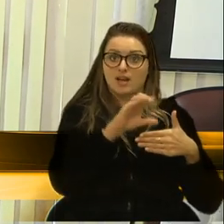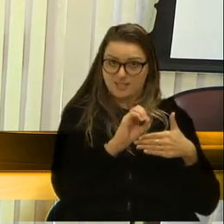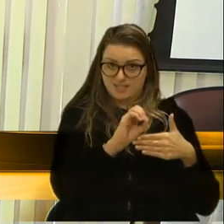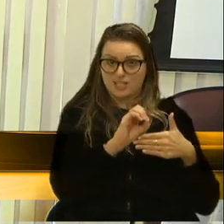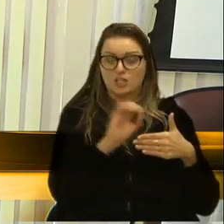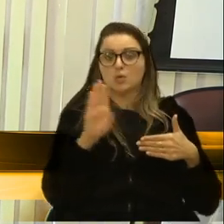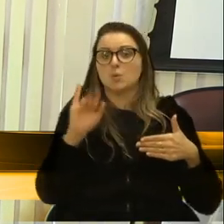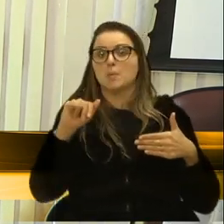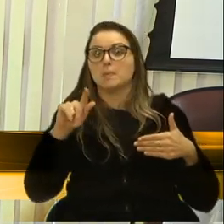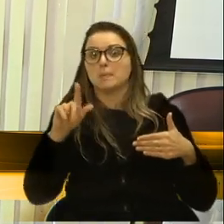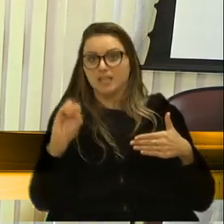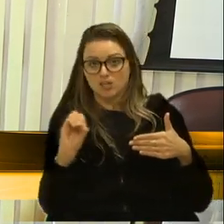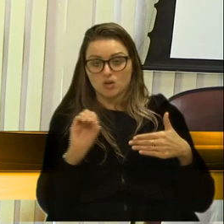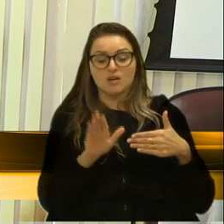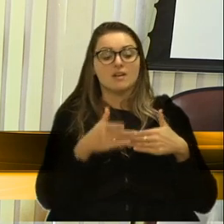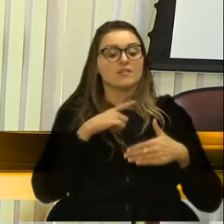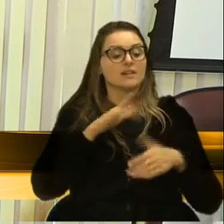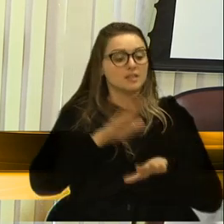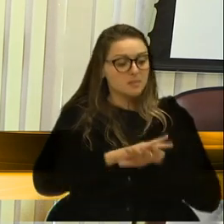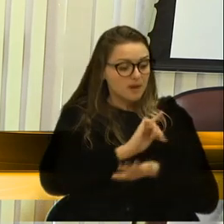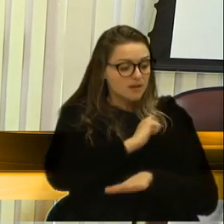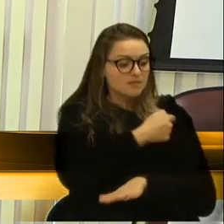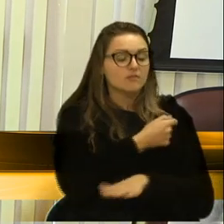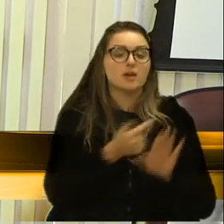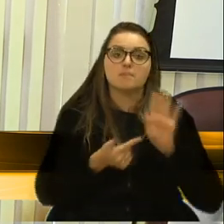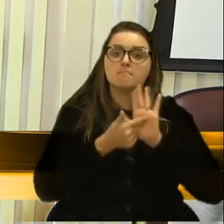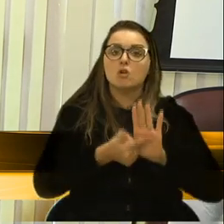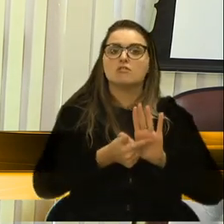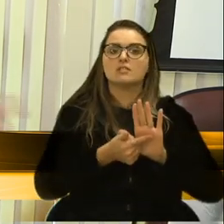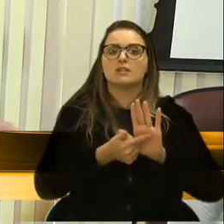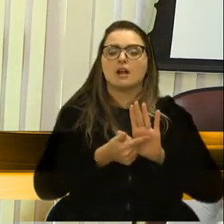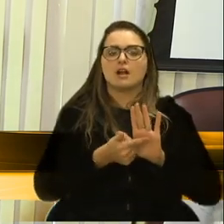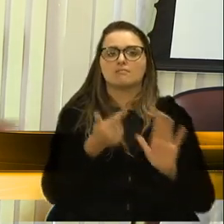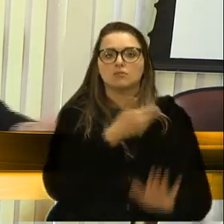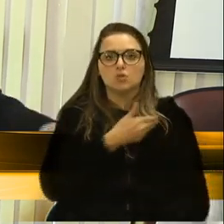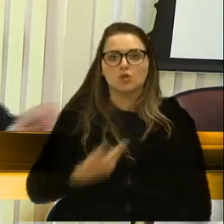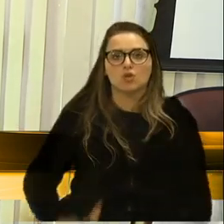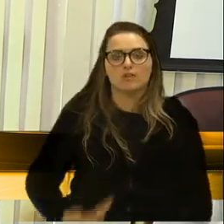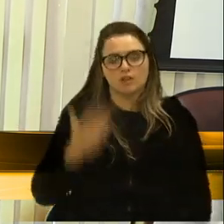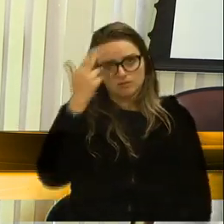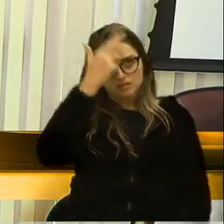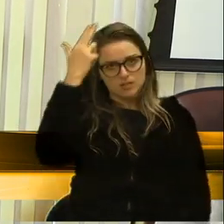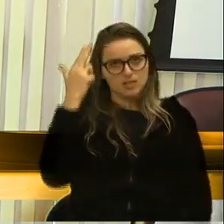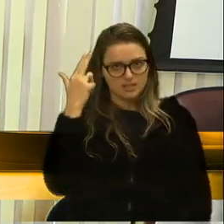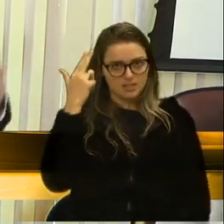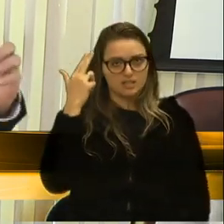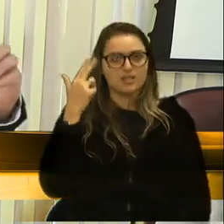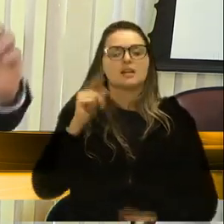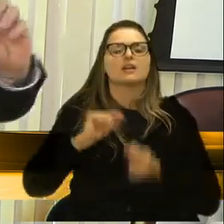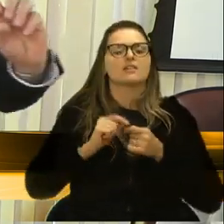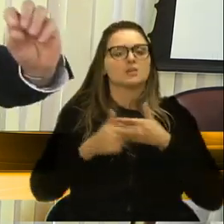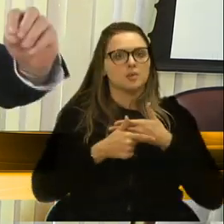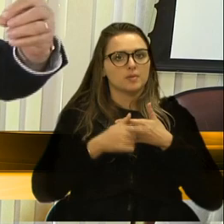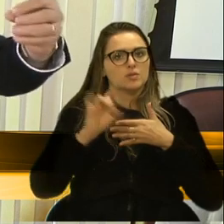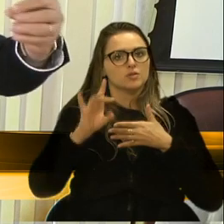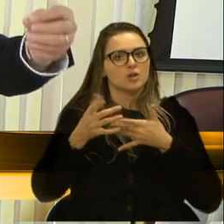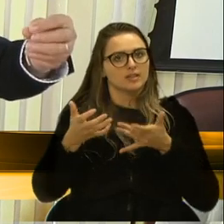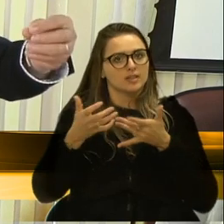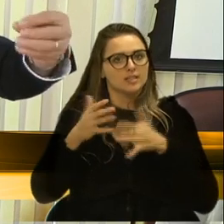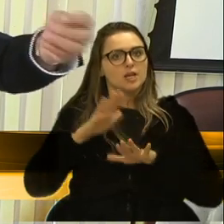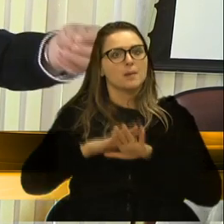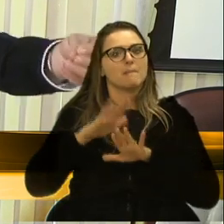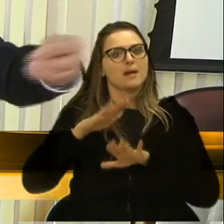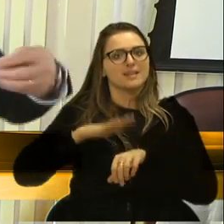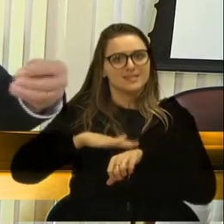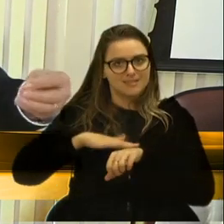bingo. Então, vai intensificar, vai mostrar. Então, o governo Cassina, só para terminar, só queria um pouquinho mais de